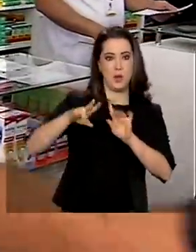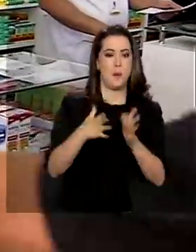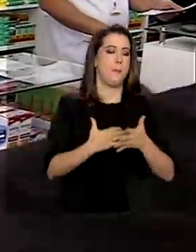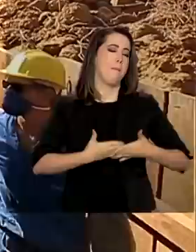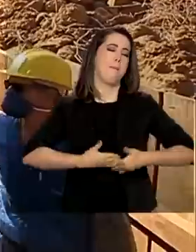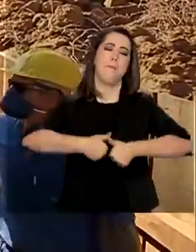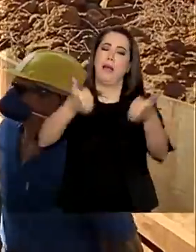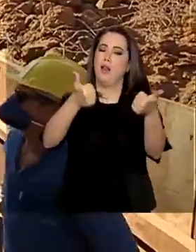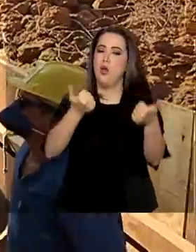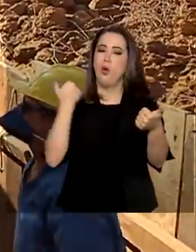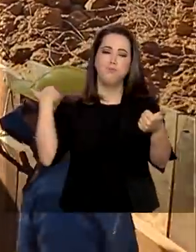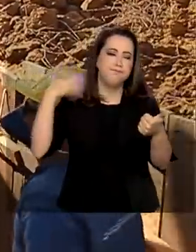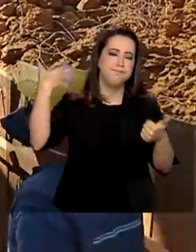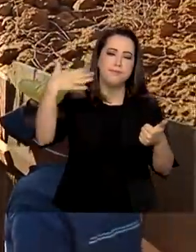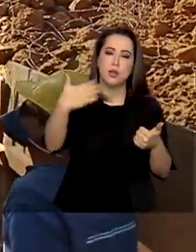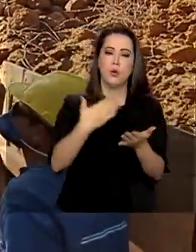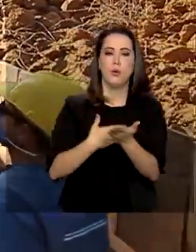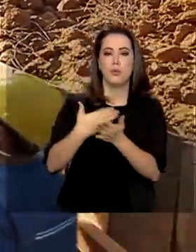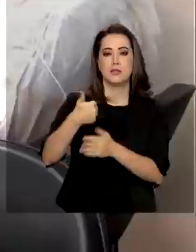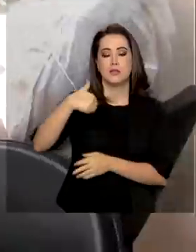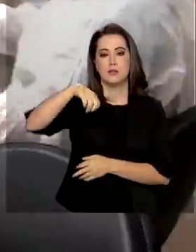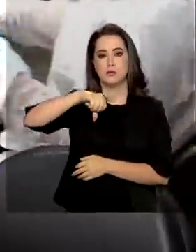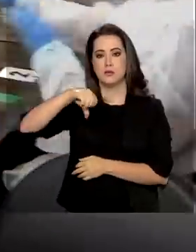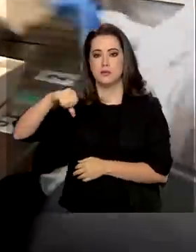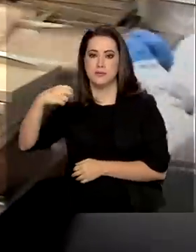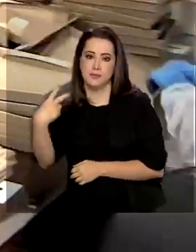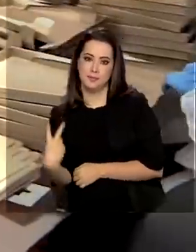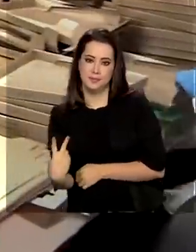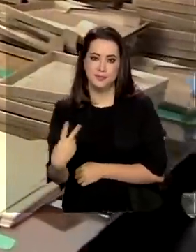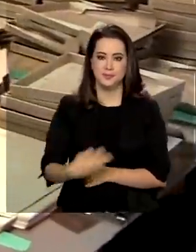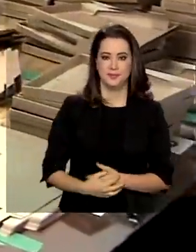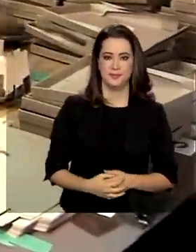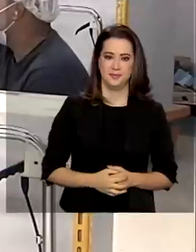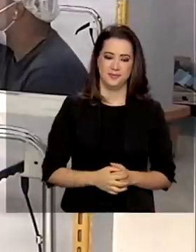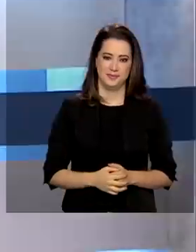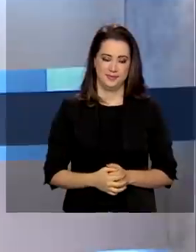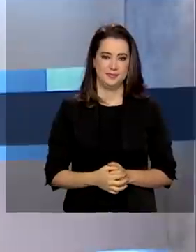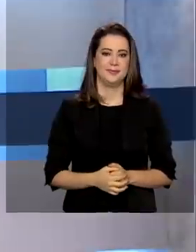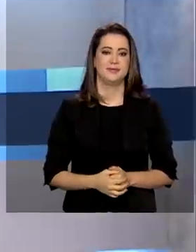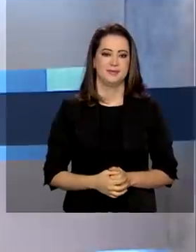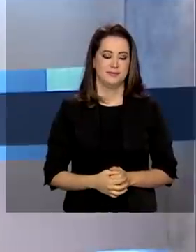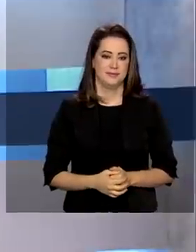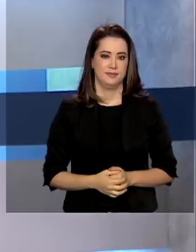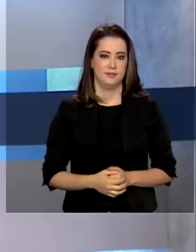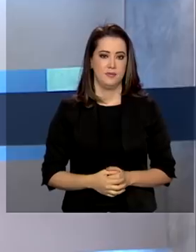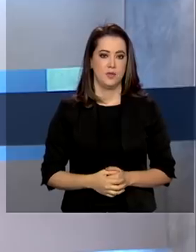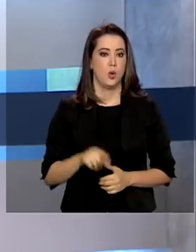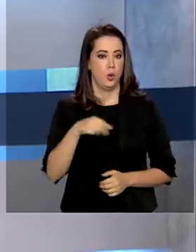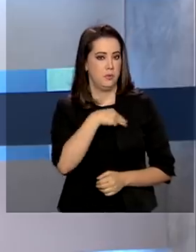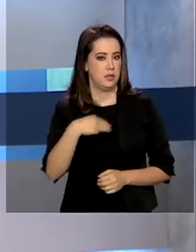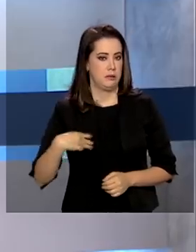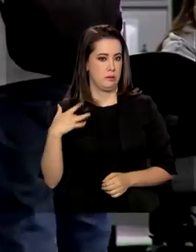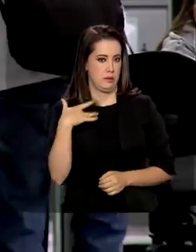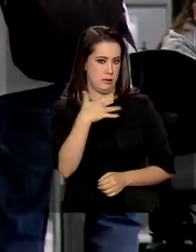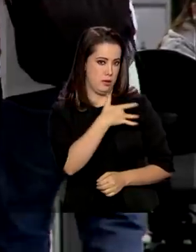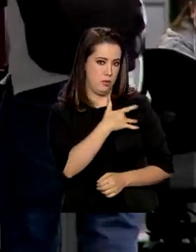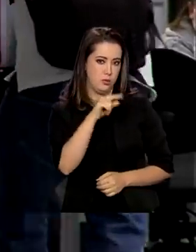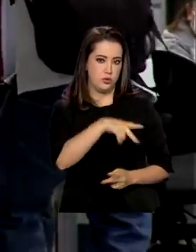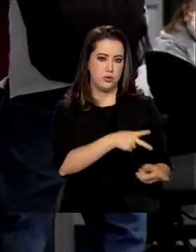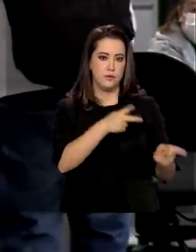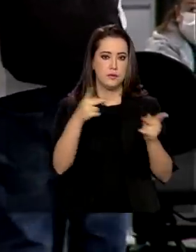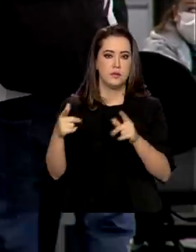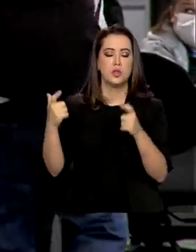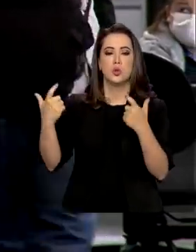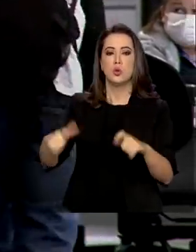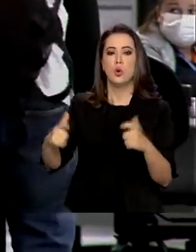melhor resultado desde o início da série histórica em 1992. Ministro da Saúde, Eduardo Pazuello,